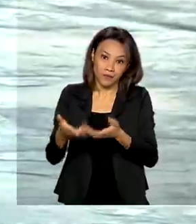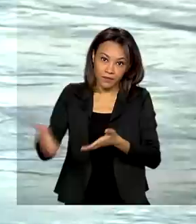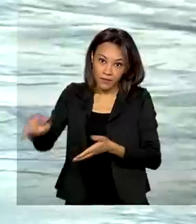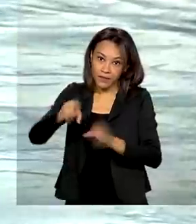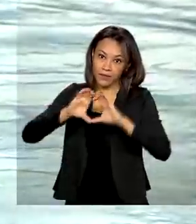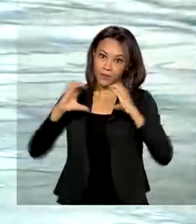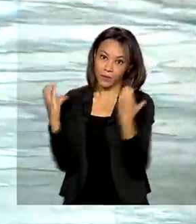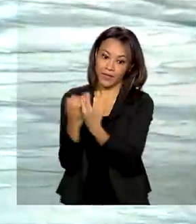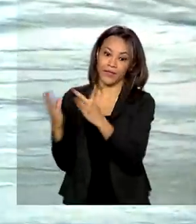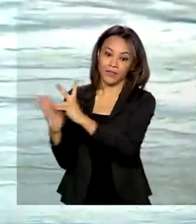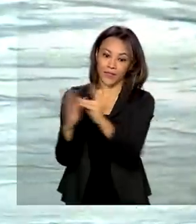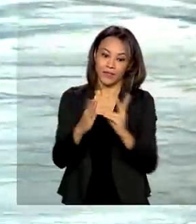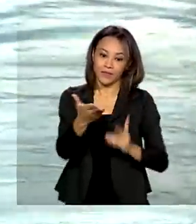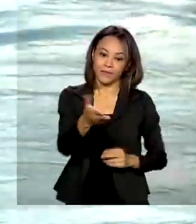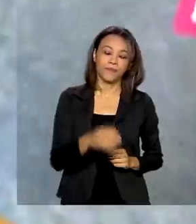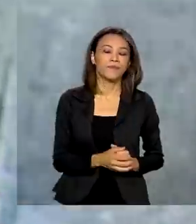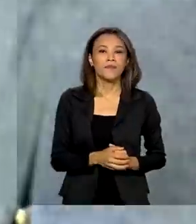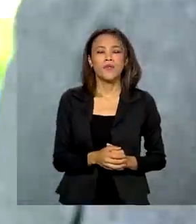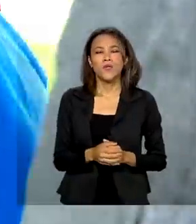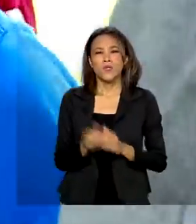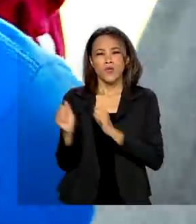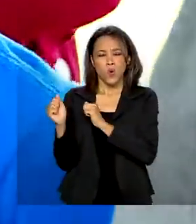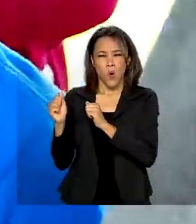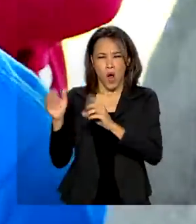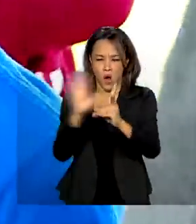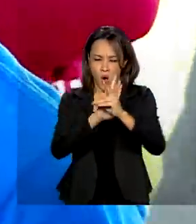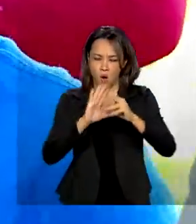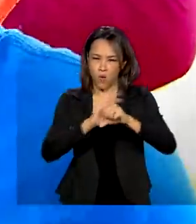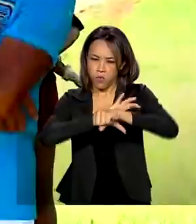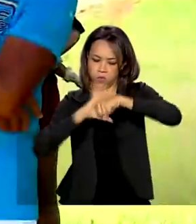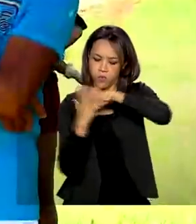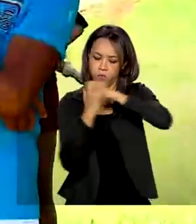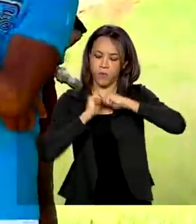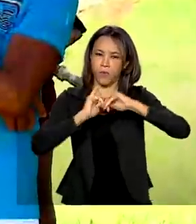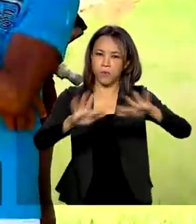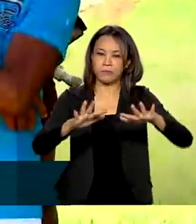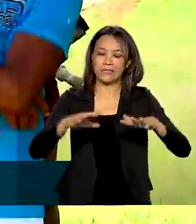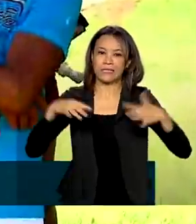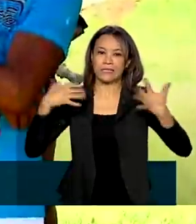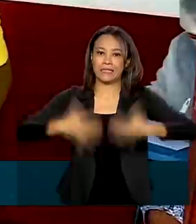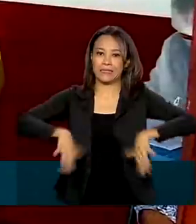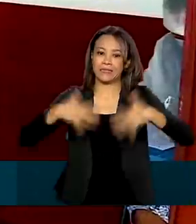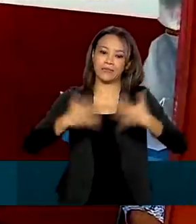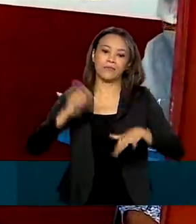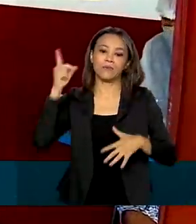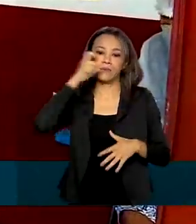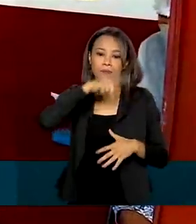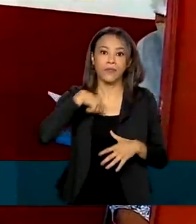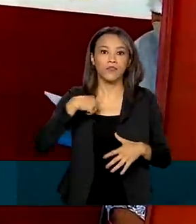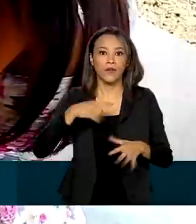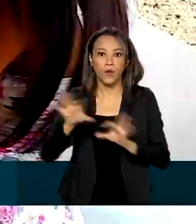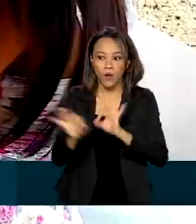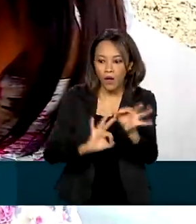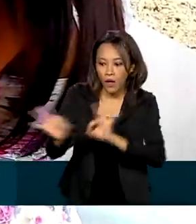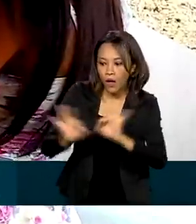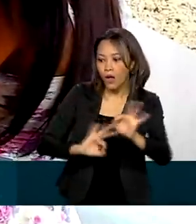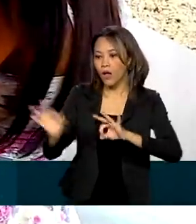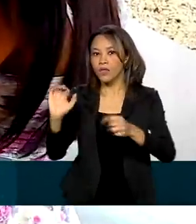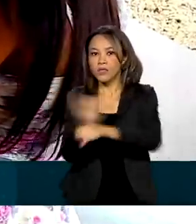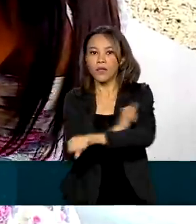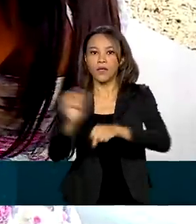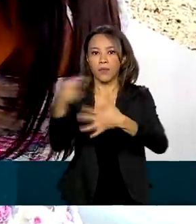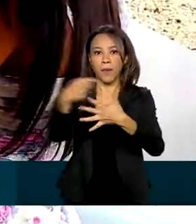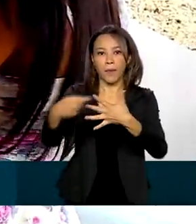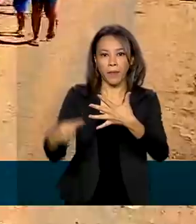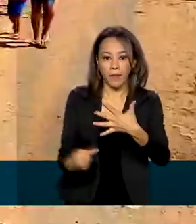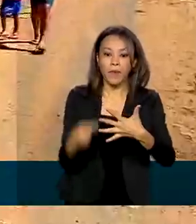A chegada da covid-19 fez o planeta mudar rumos e prioridades. Vieram as medidas de proteção e combate à